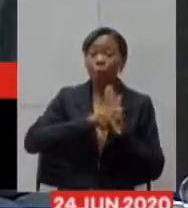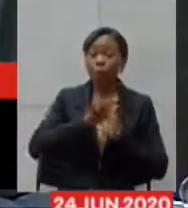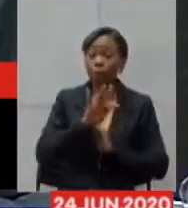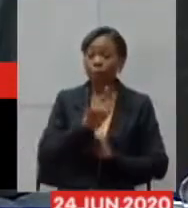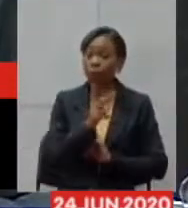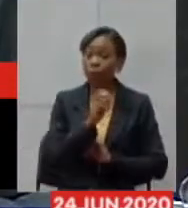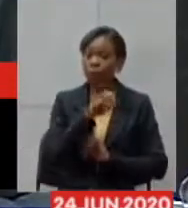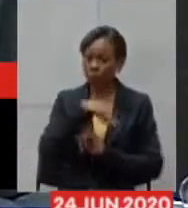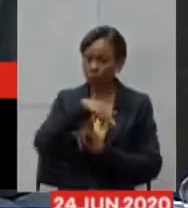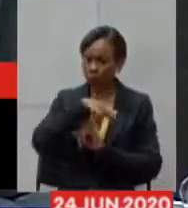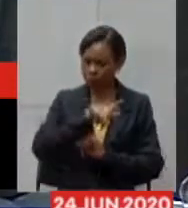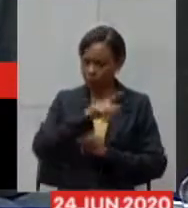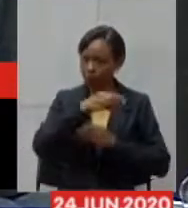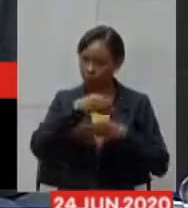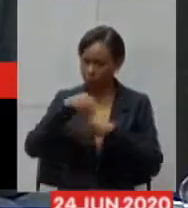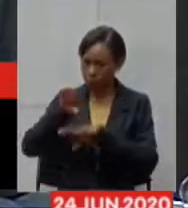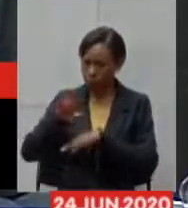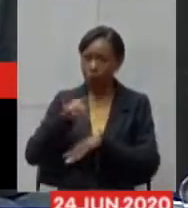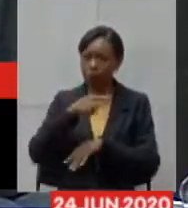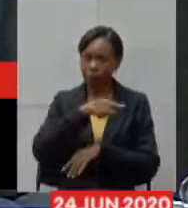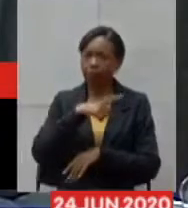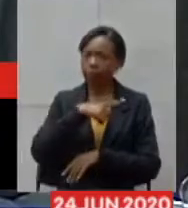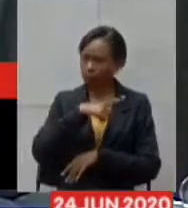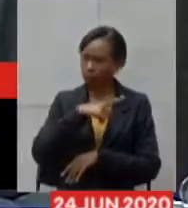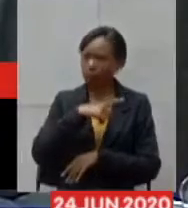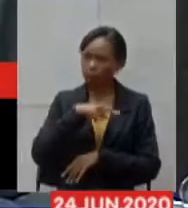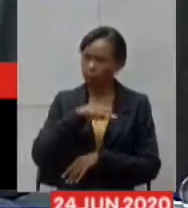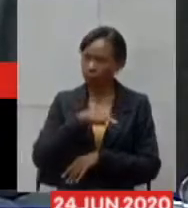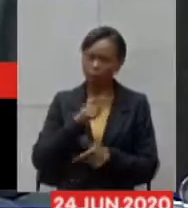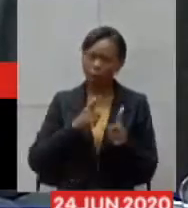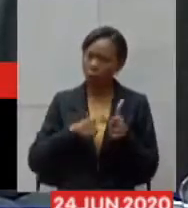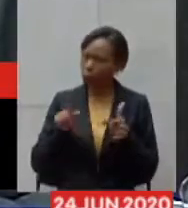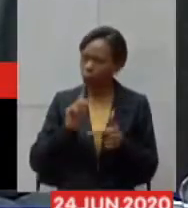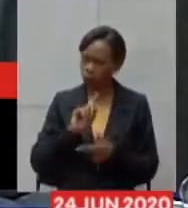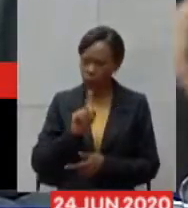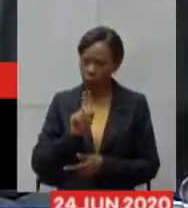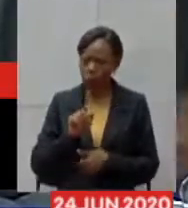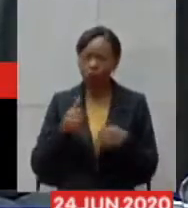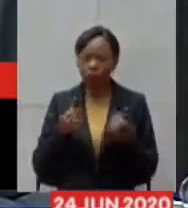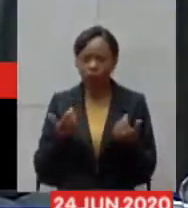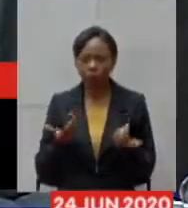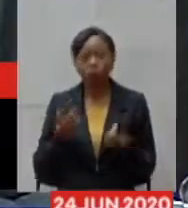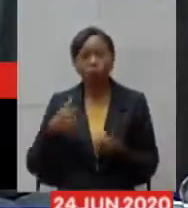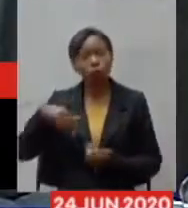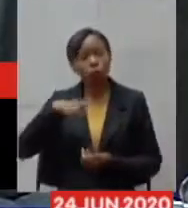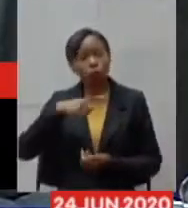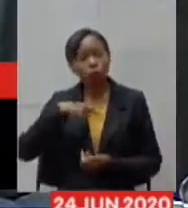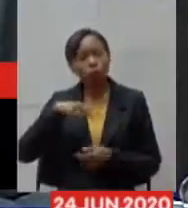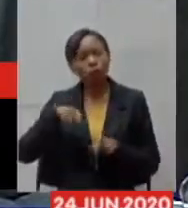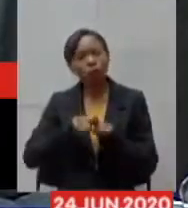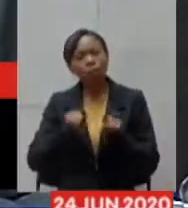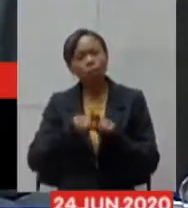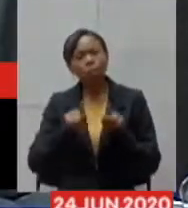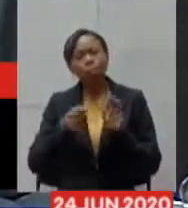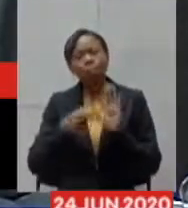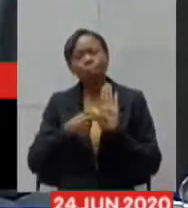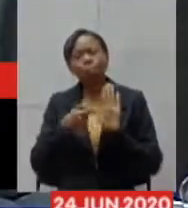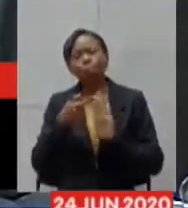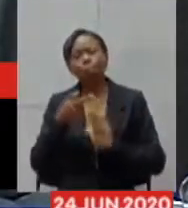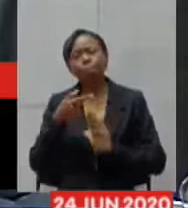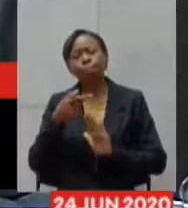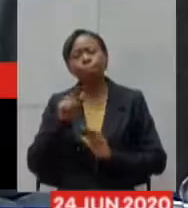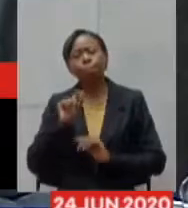respiradores para essa ampliação então isso não seria problema e cabe aqui nós ressaltarmos também que o